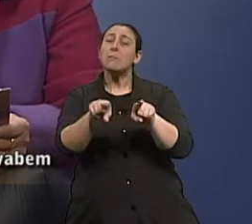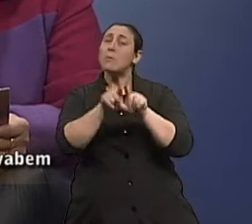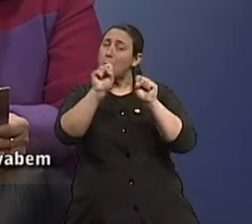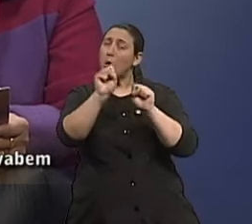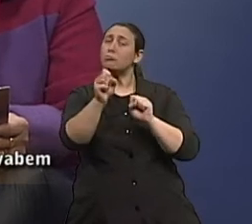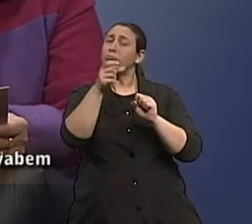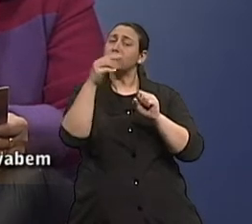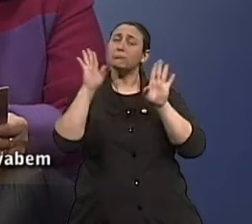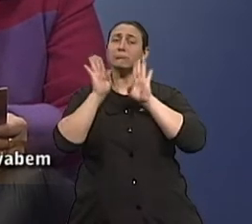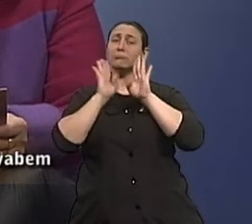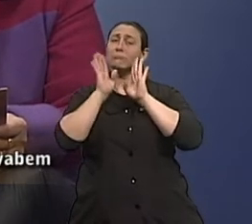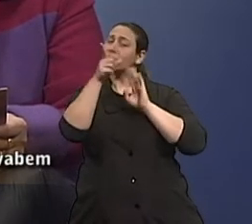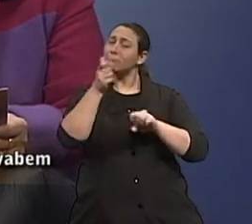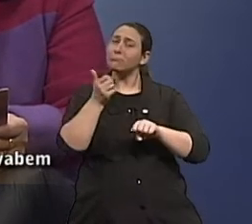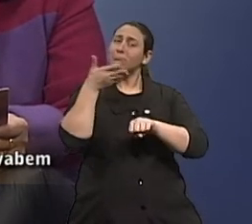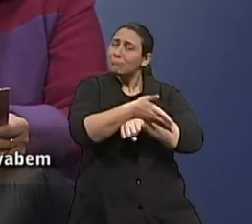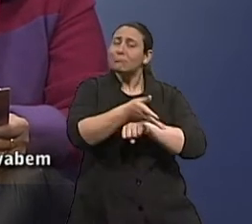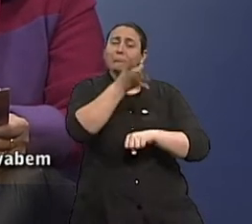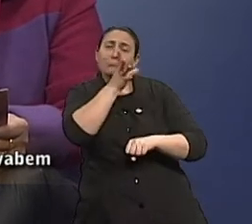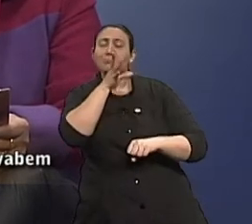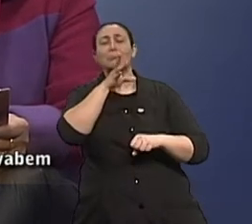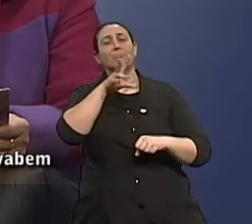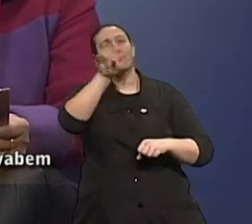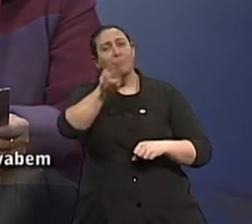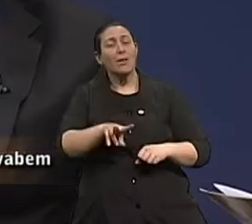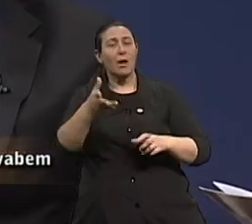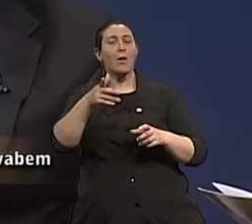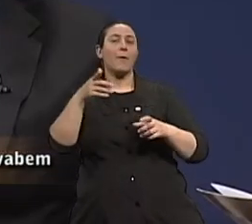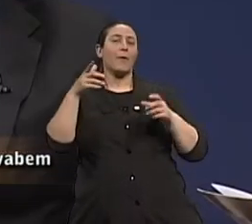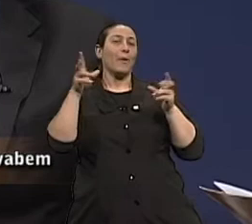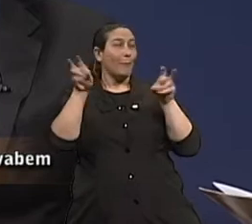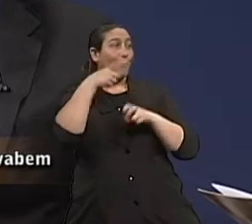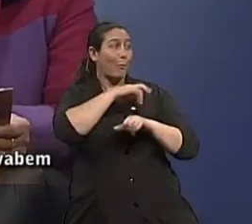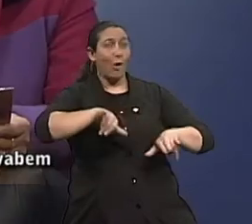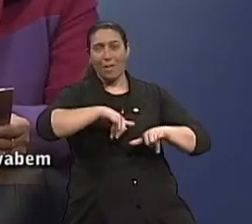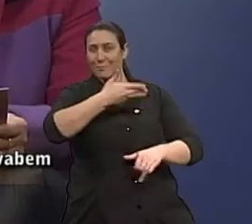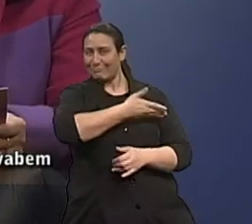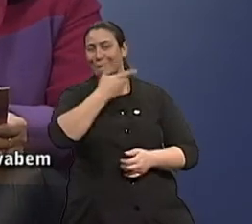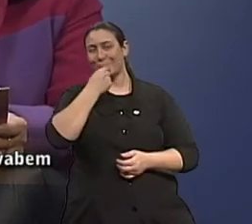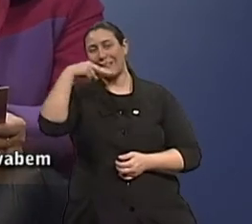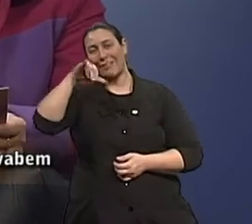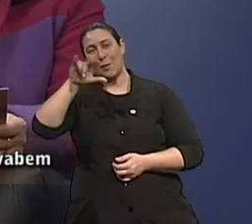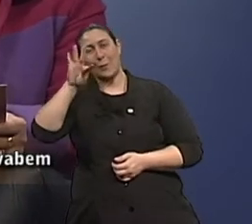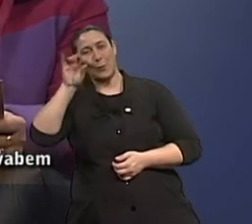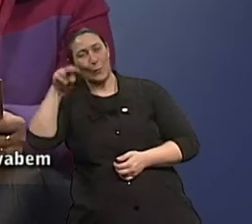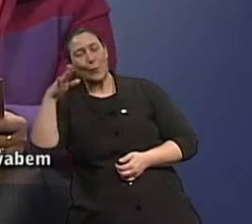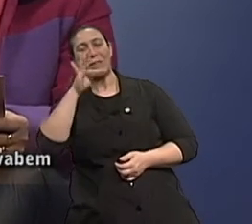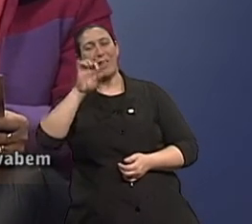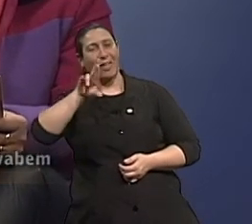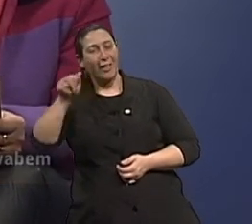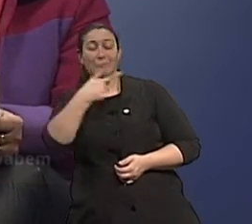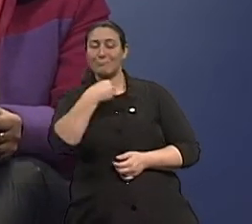Facebook. Vocês poderão ver o nosso programa aqui com o doutor Newton Terra no Facebook. Logo, logo, né? A gente está lá com fotos,